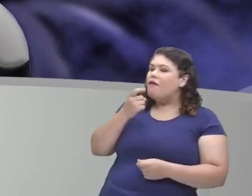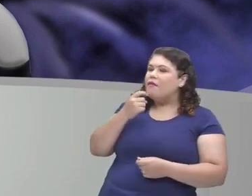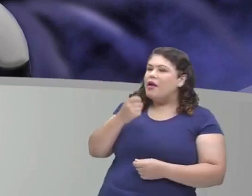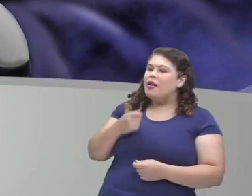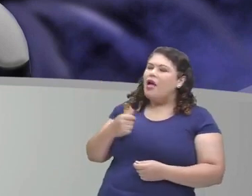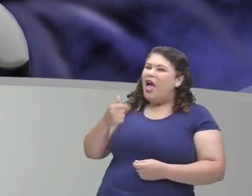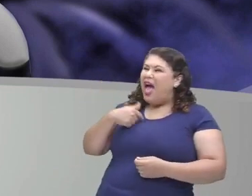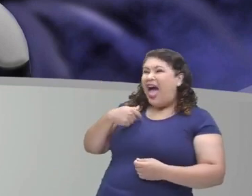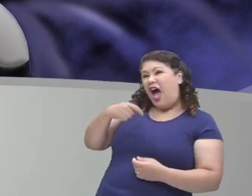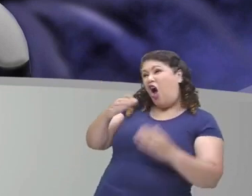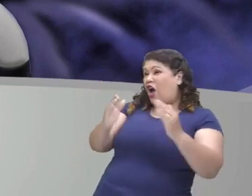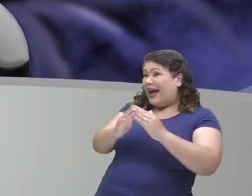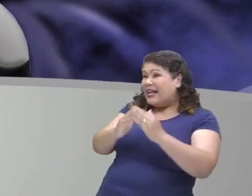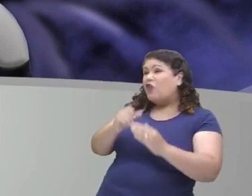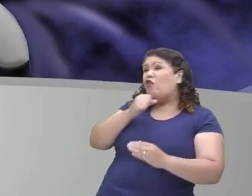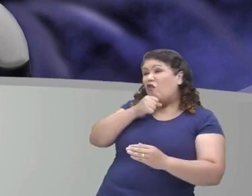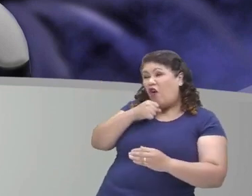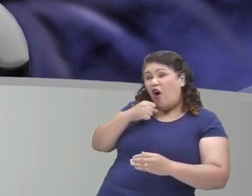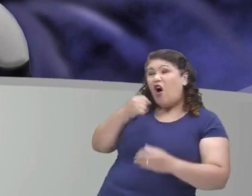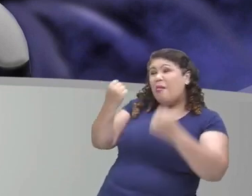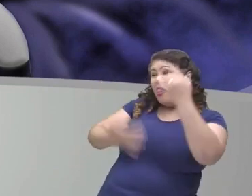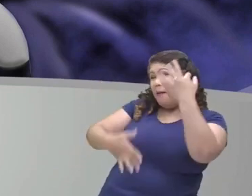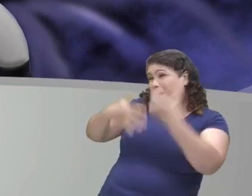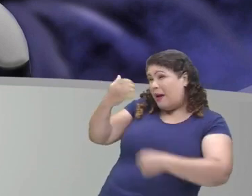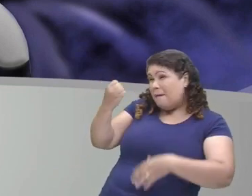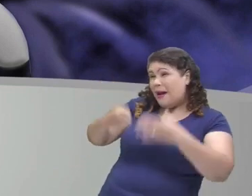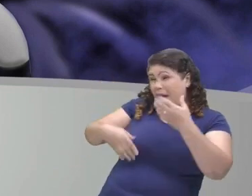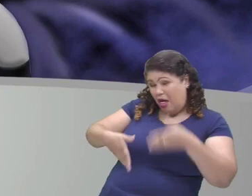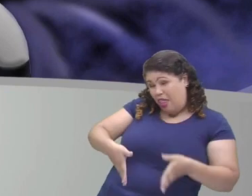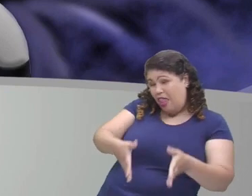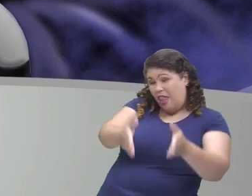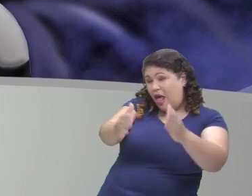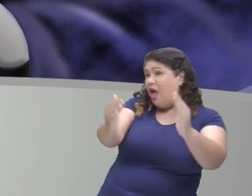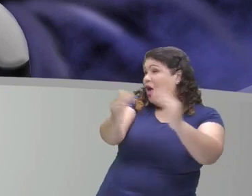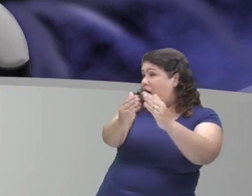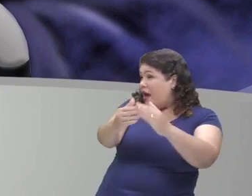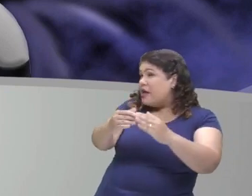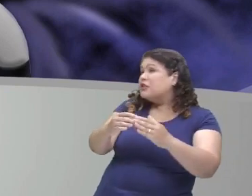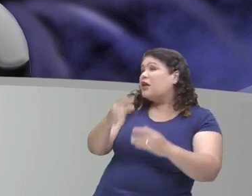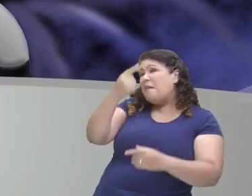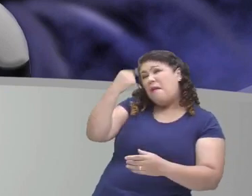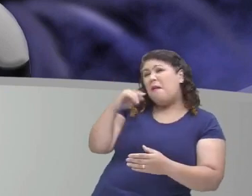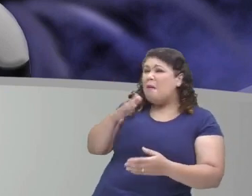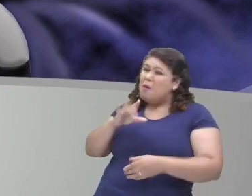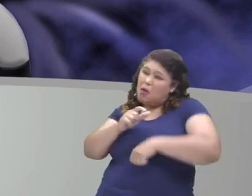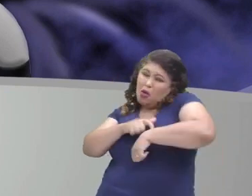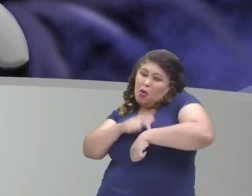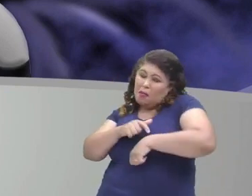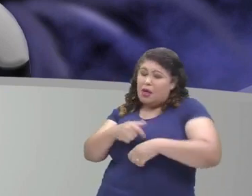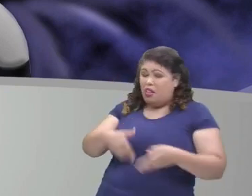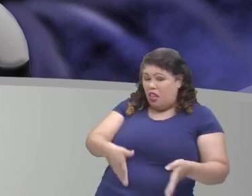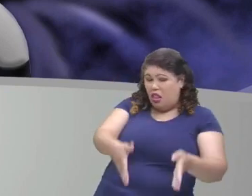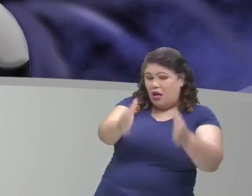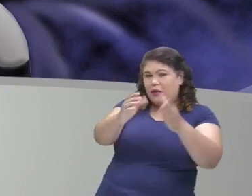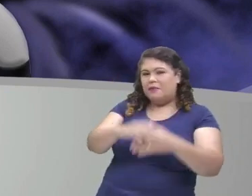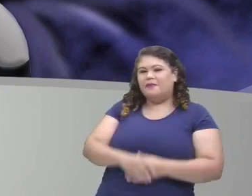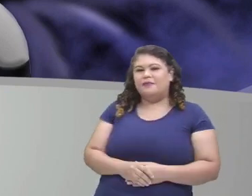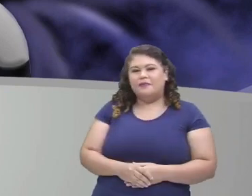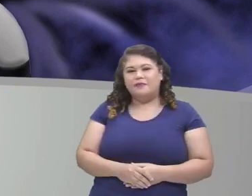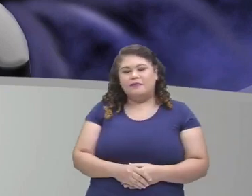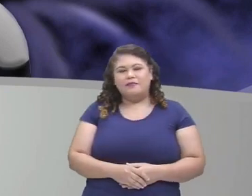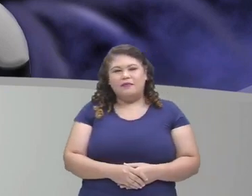explicou exatamente o local da casa de sua avó. Olha só que